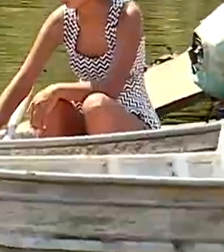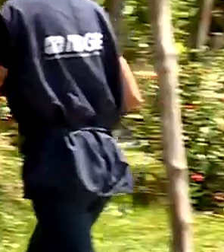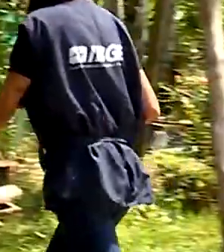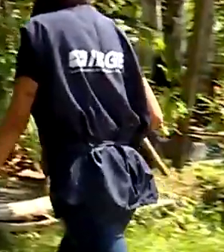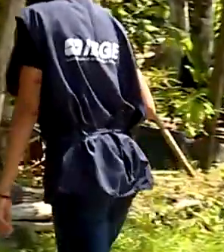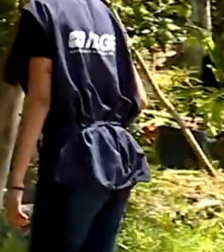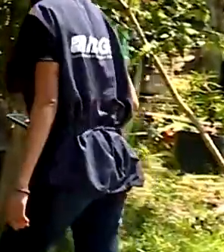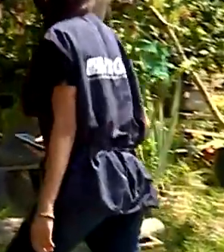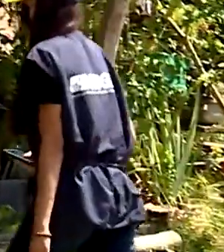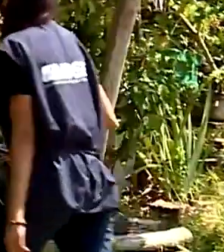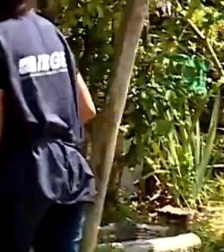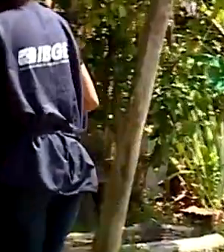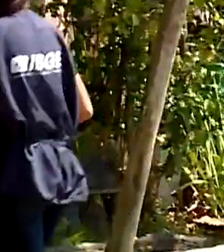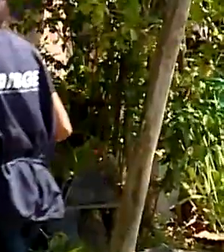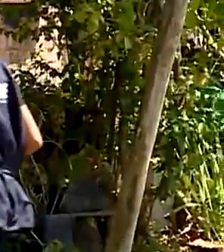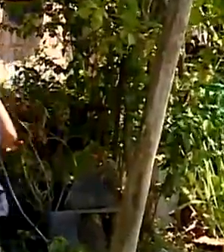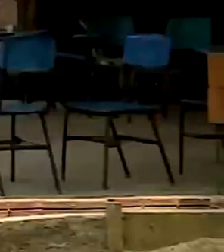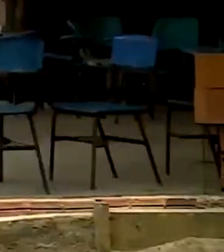Amazônia Mais Segura